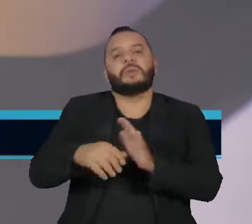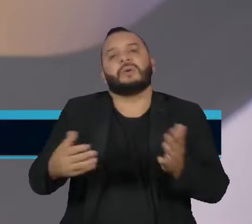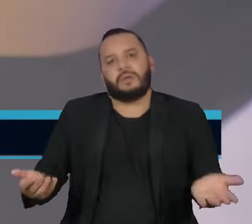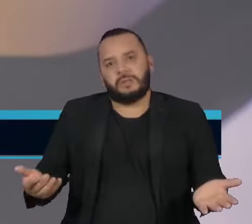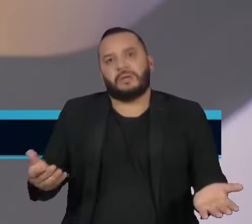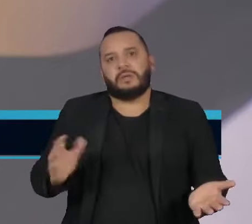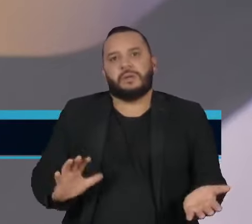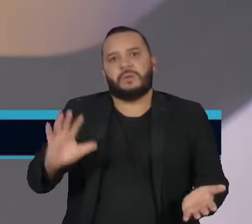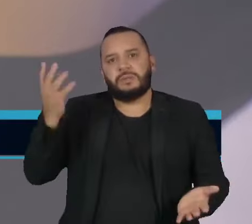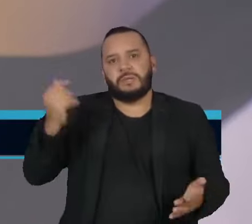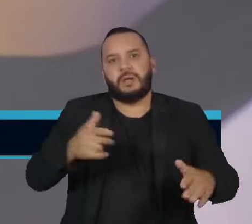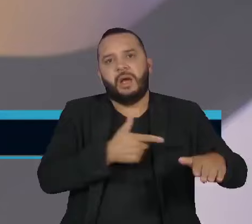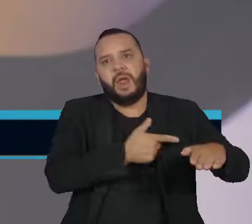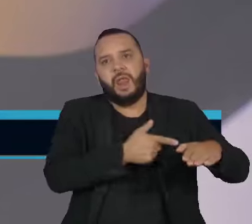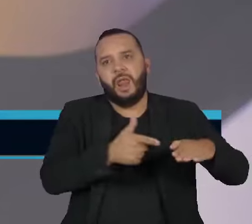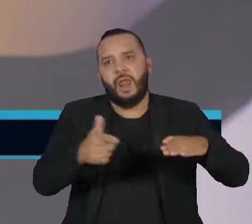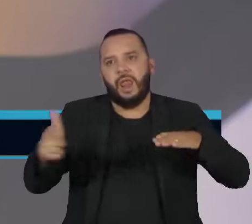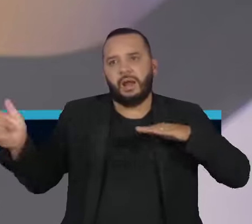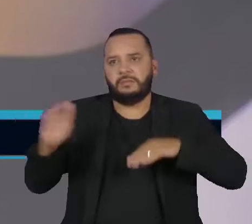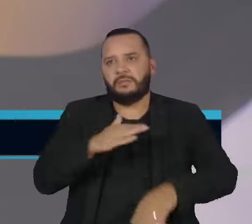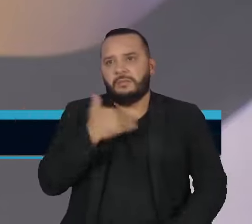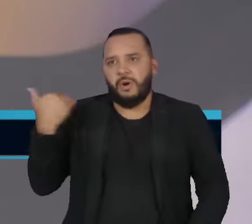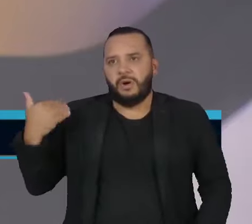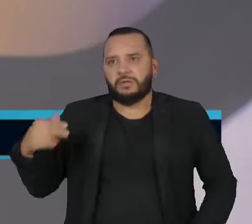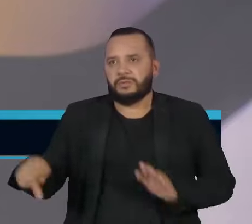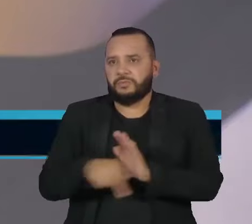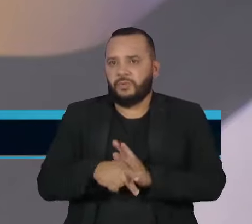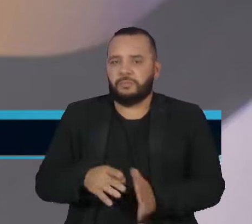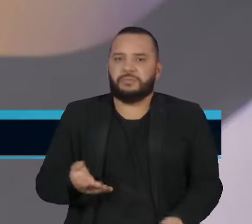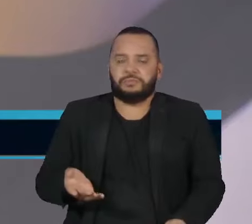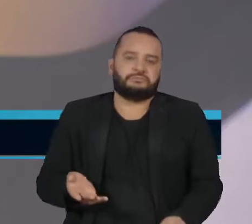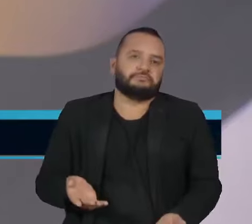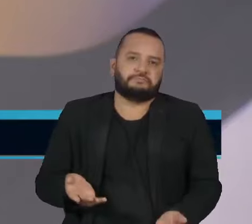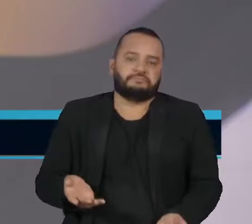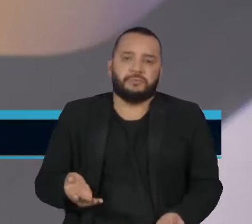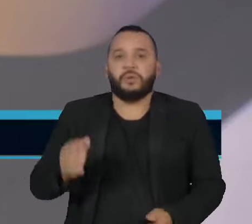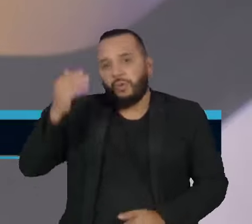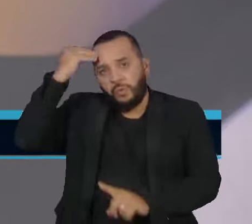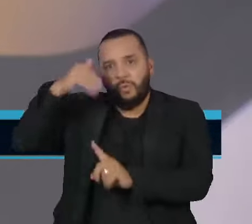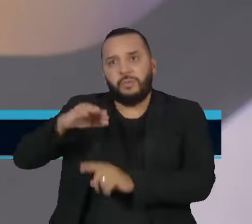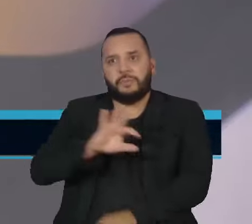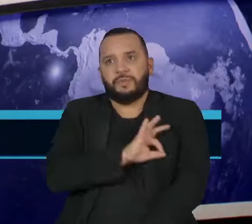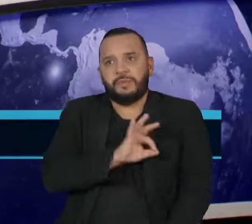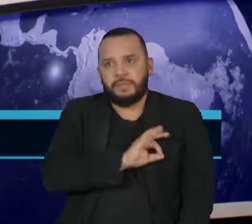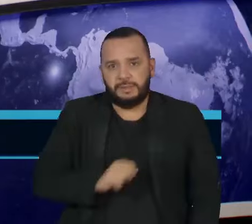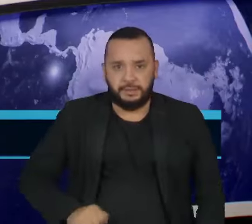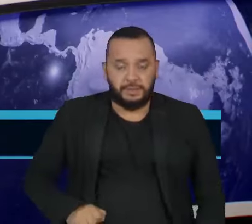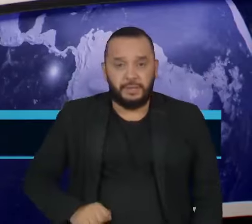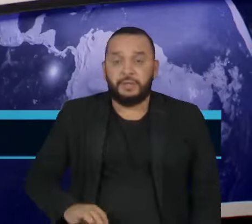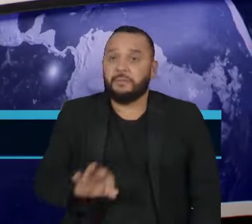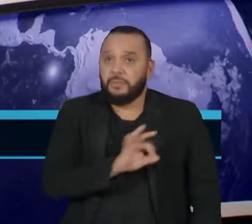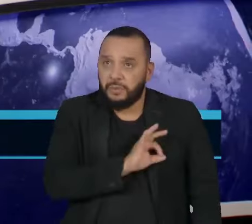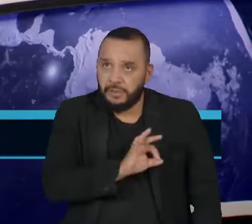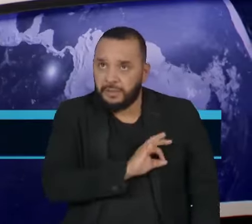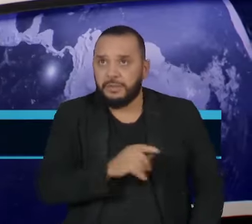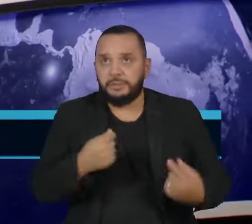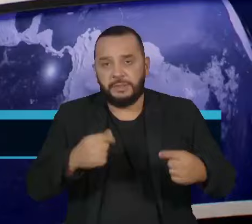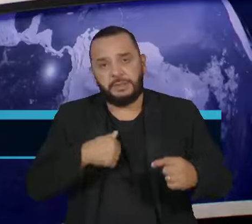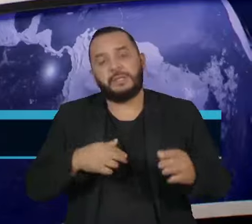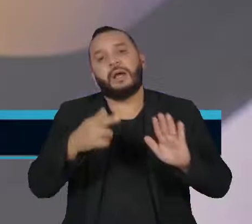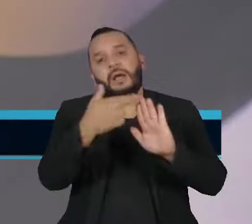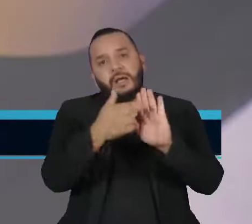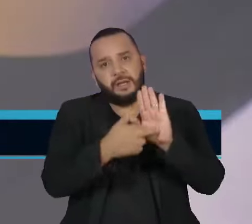de mortes pela polícia. O mínimo que a gente espera de um país democrático é que as forças policiais sigam o